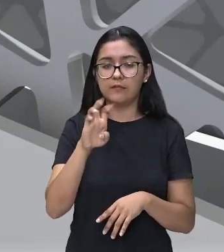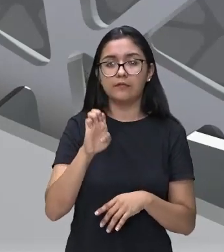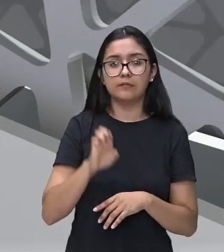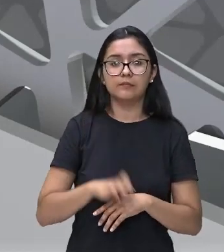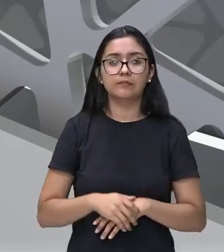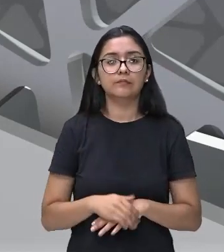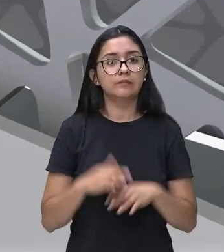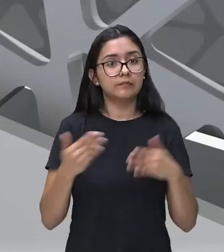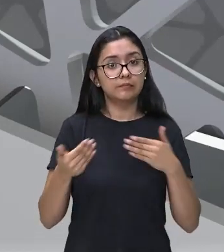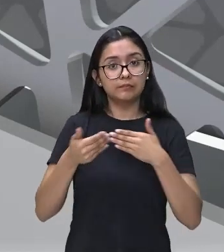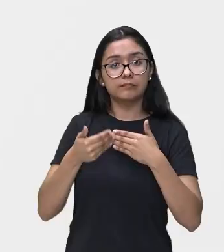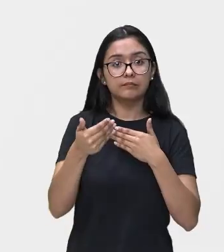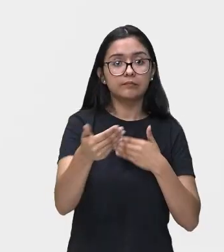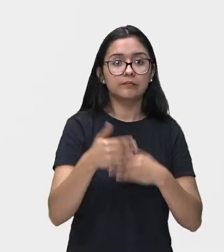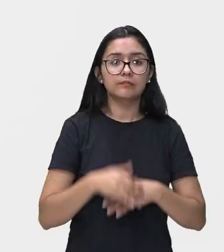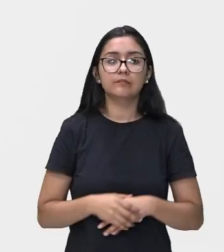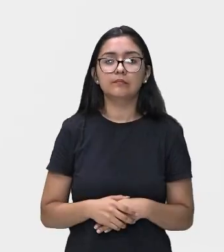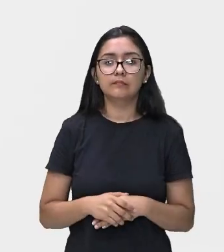vamos dar continuidade.